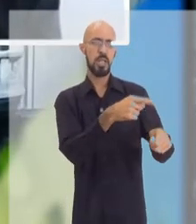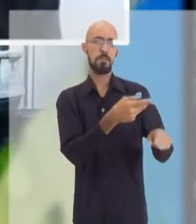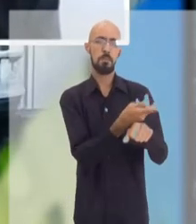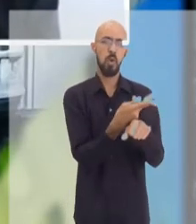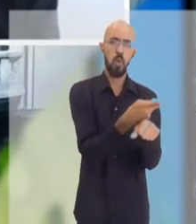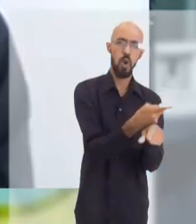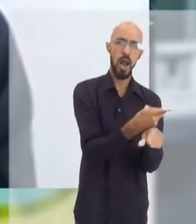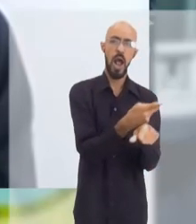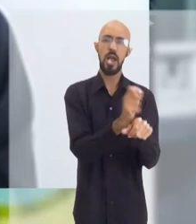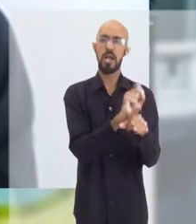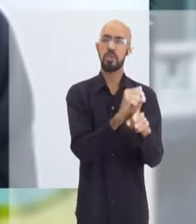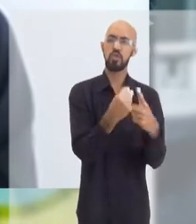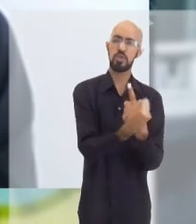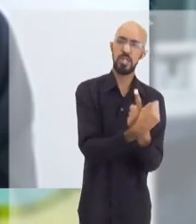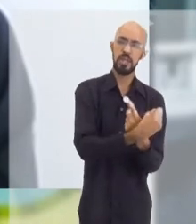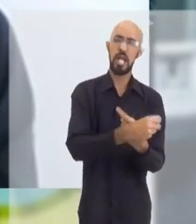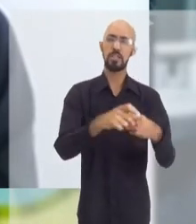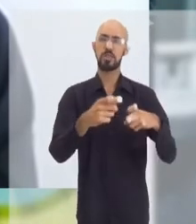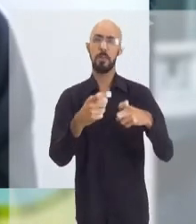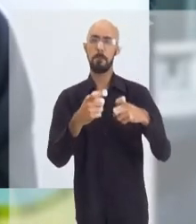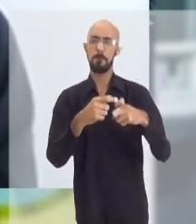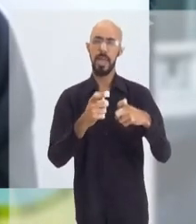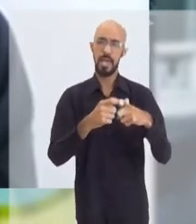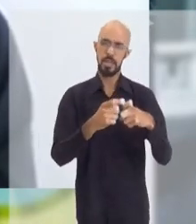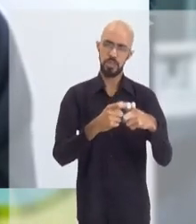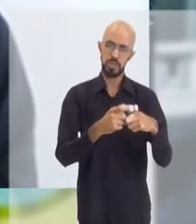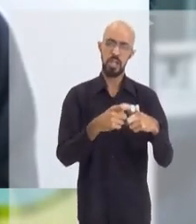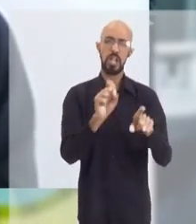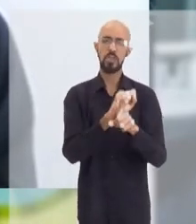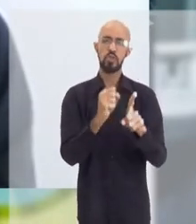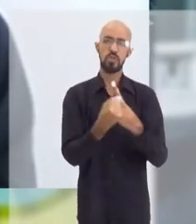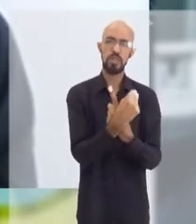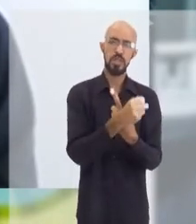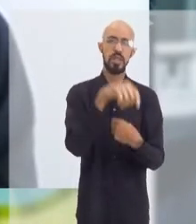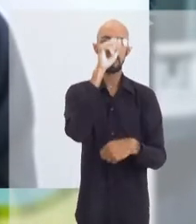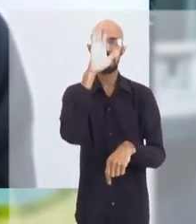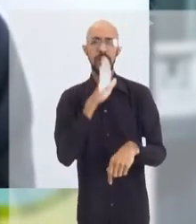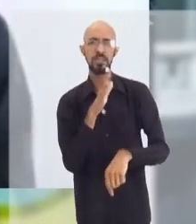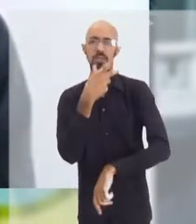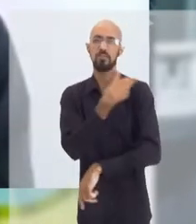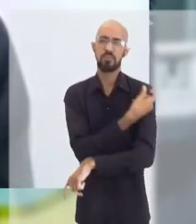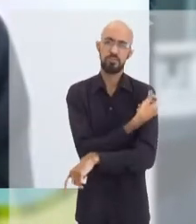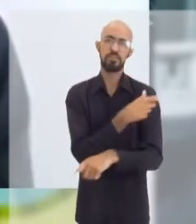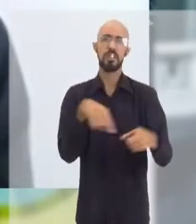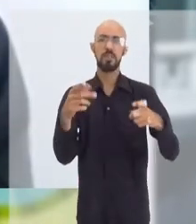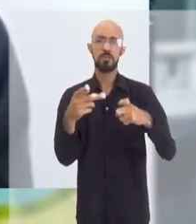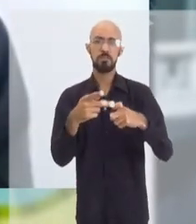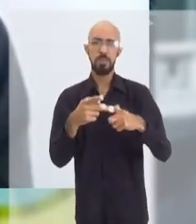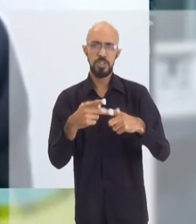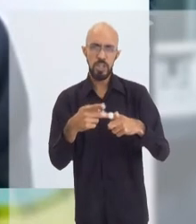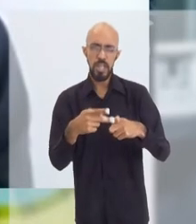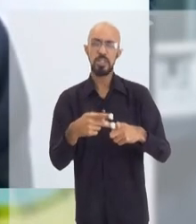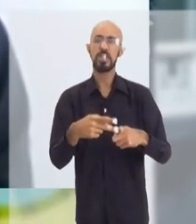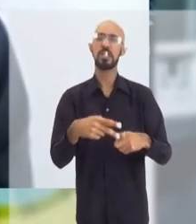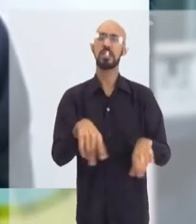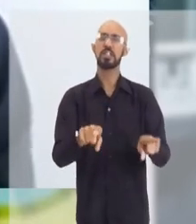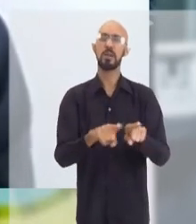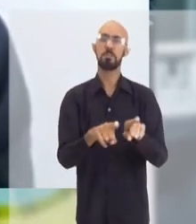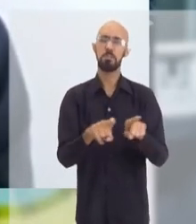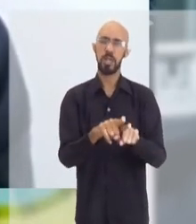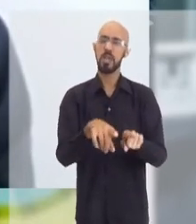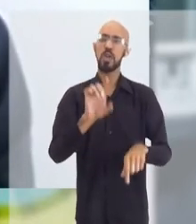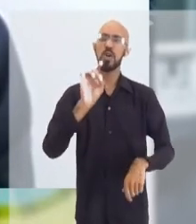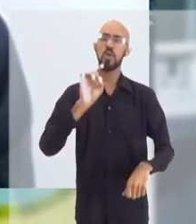informações nas sociedades médicas, é sempre um bom canal, Sociedade Brasileira de Imunizações, Sociedade Brasileira de Pediatria, os